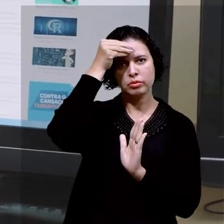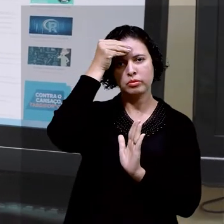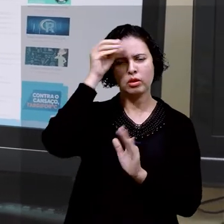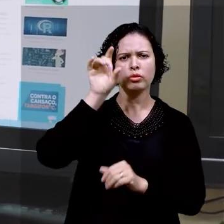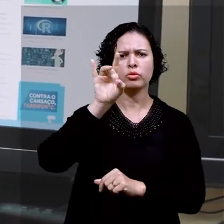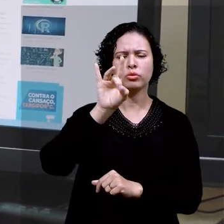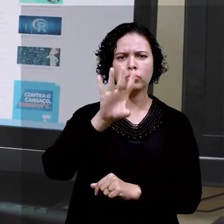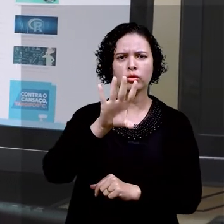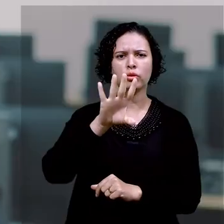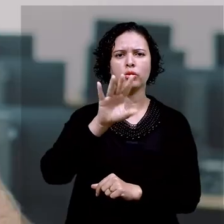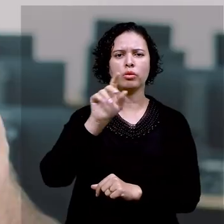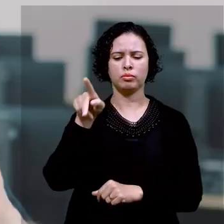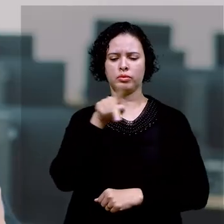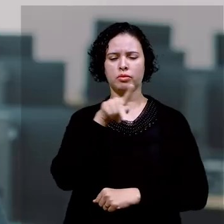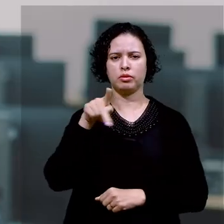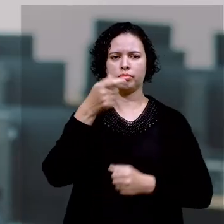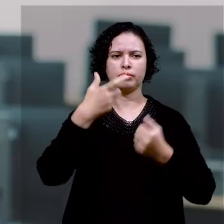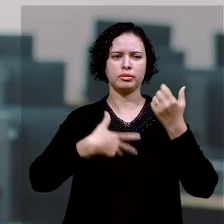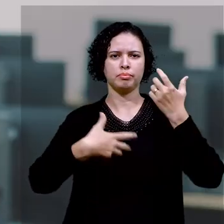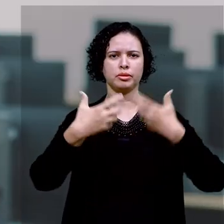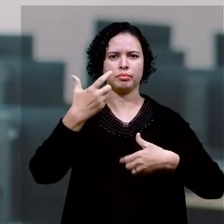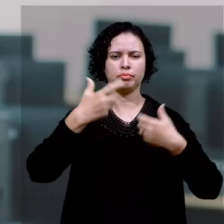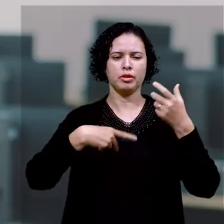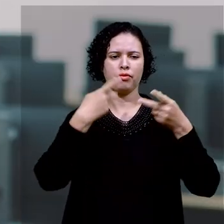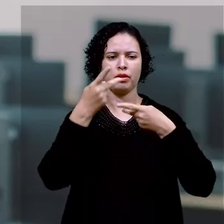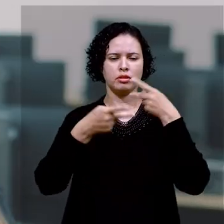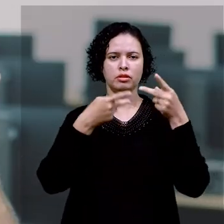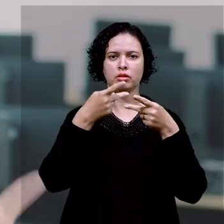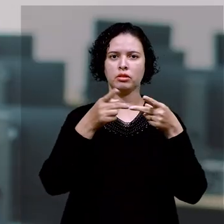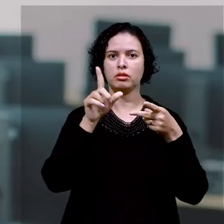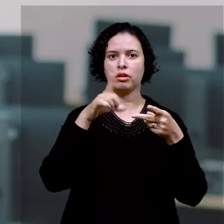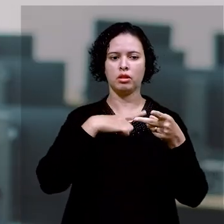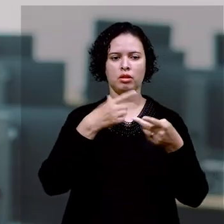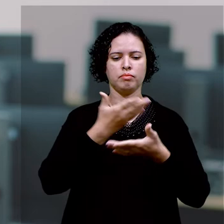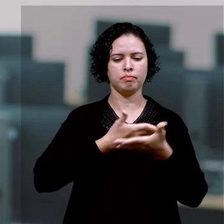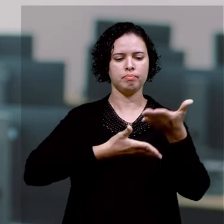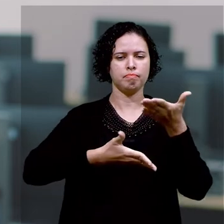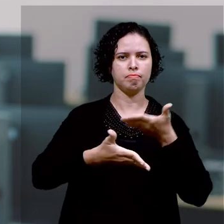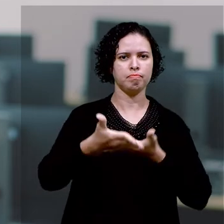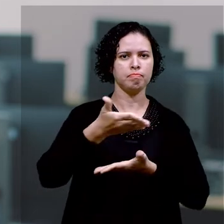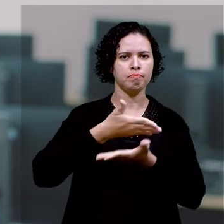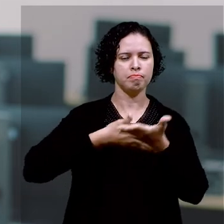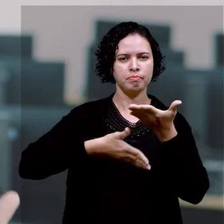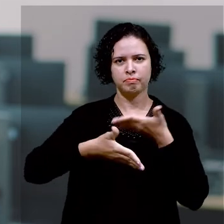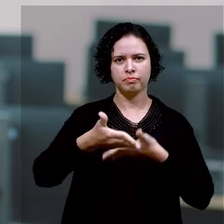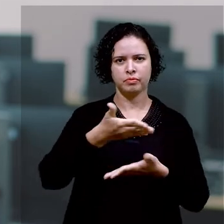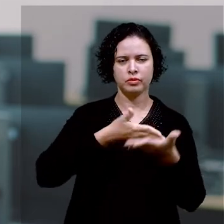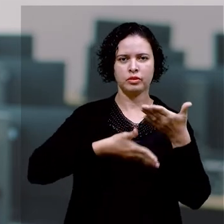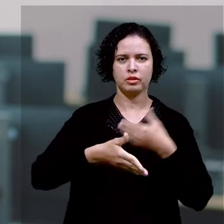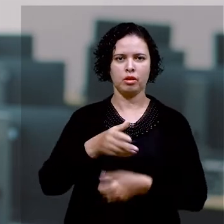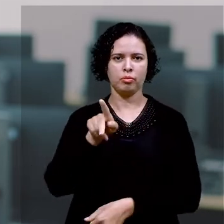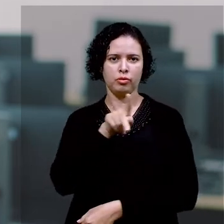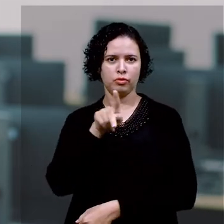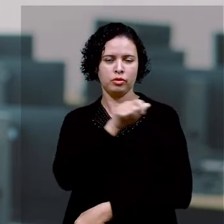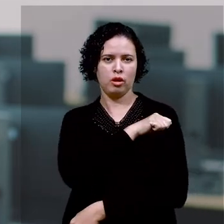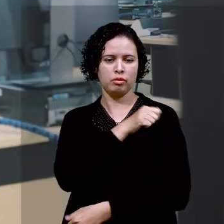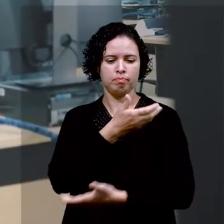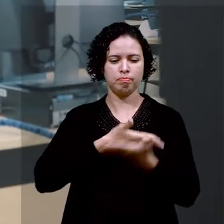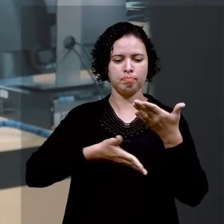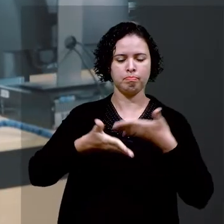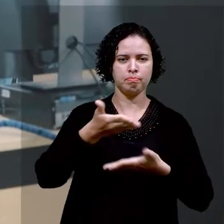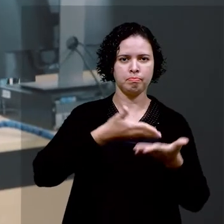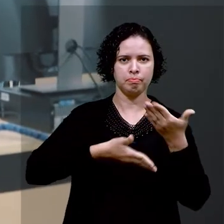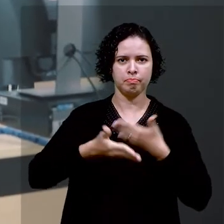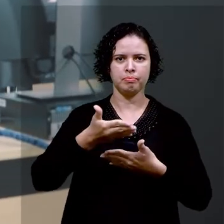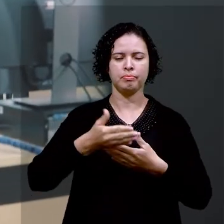não é somente o professor falando ali em sala, mas existe uma troca, existe uma construção conjunta do conhecimento.